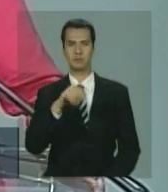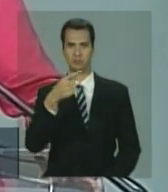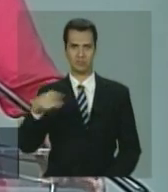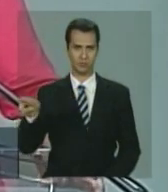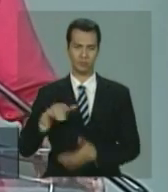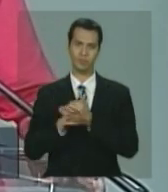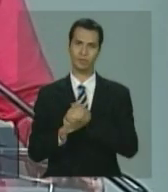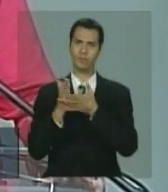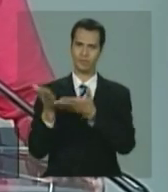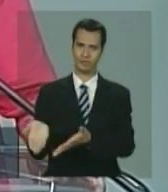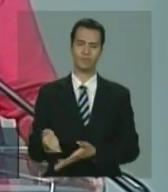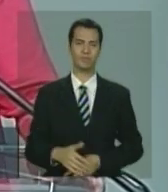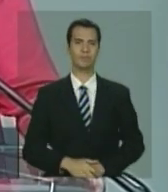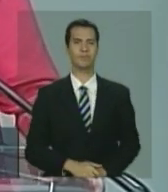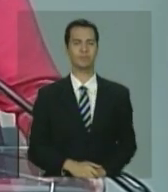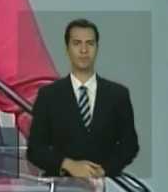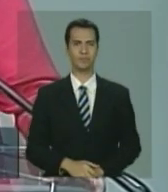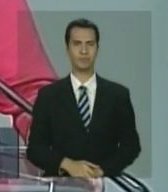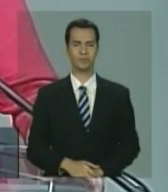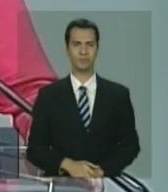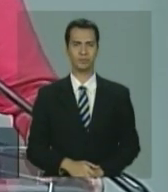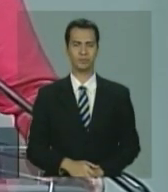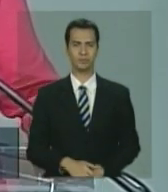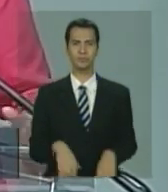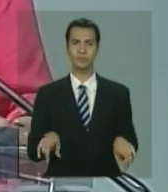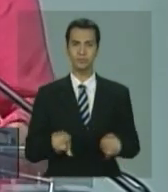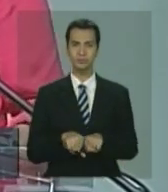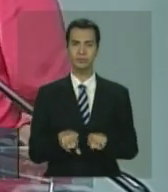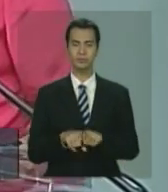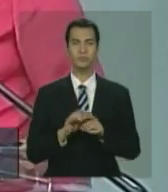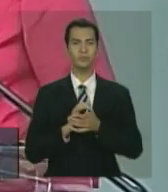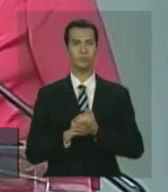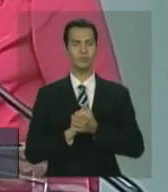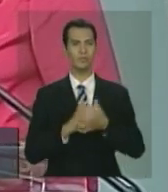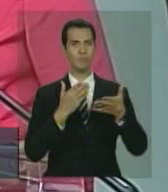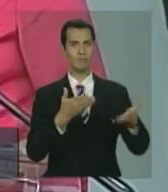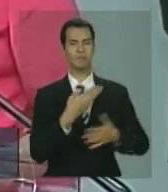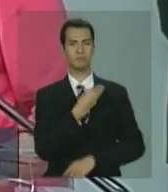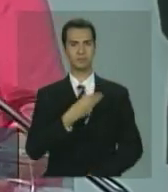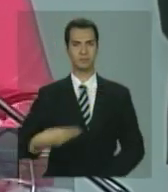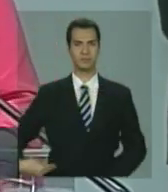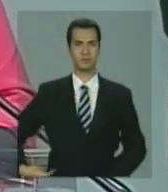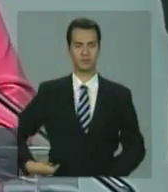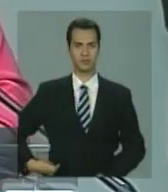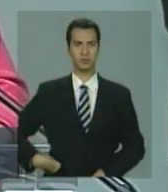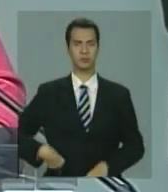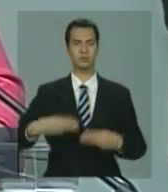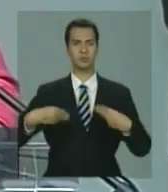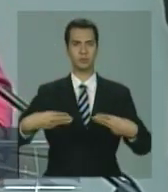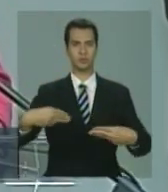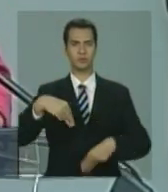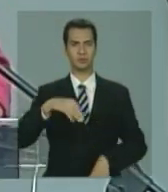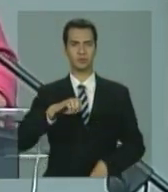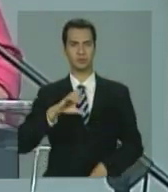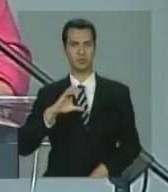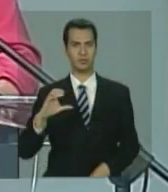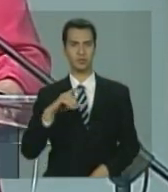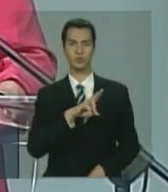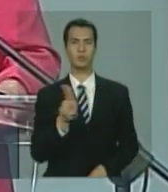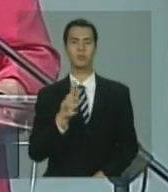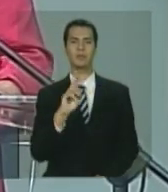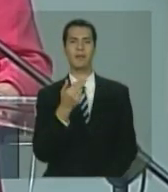Pezão. Queria também cumprimentar o ministro da Educação, Fernando Haddad,